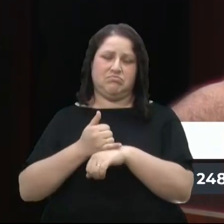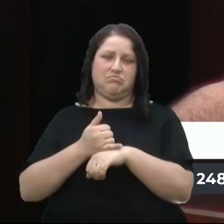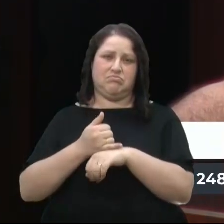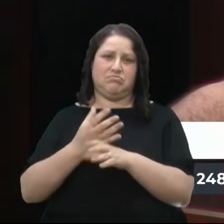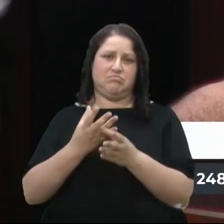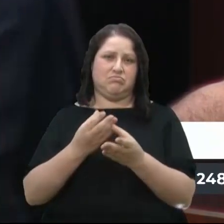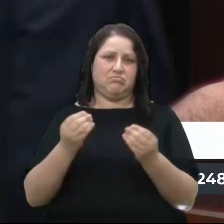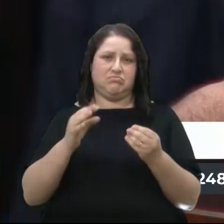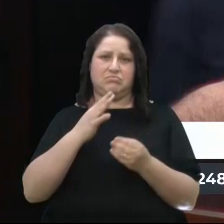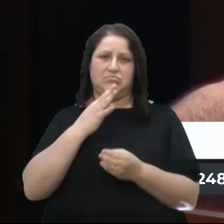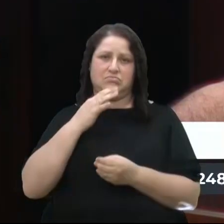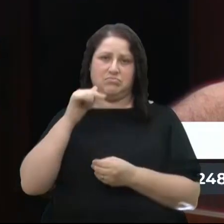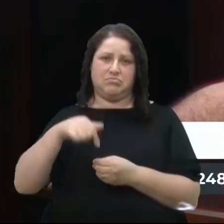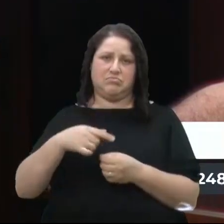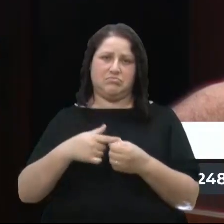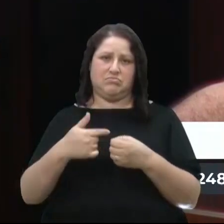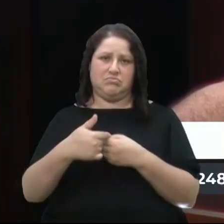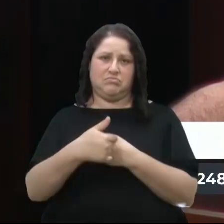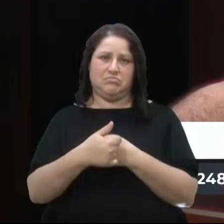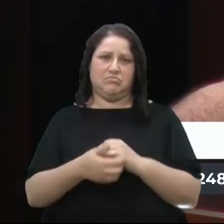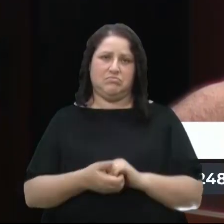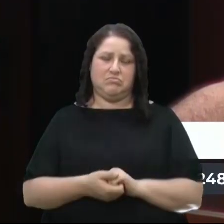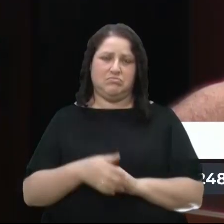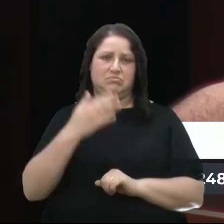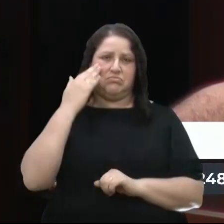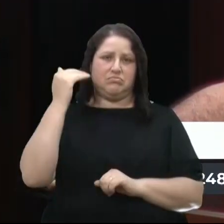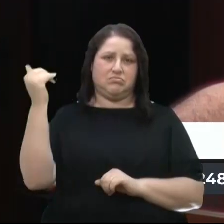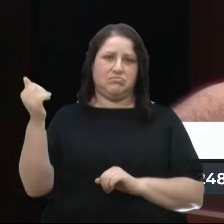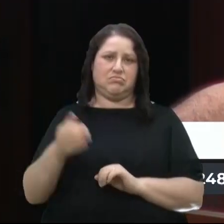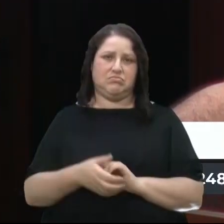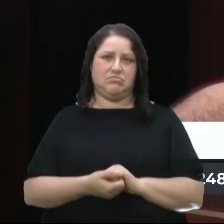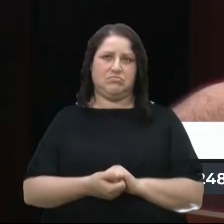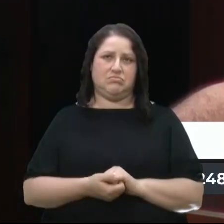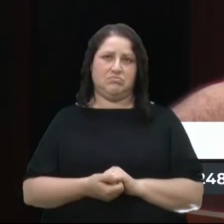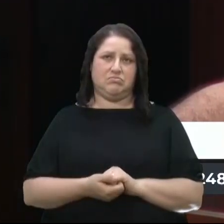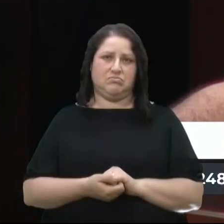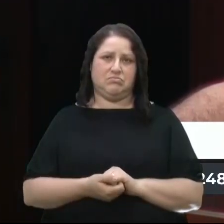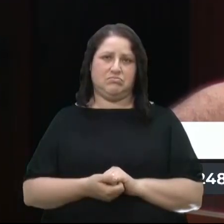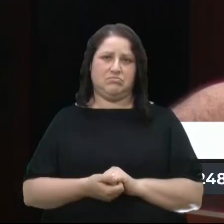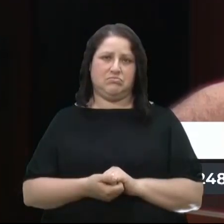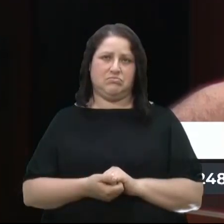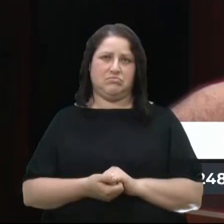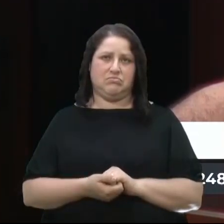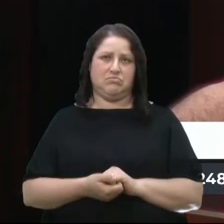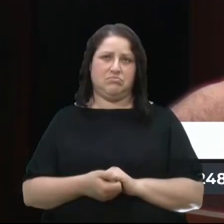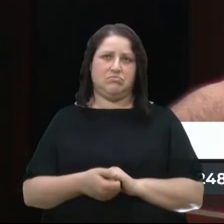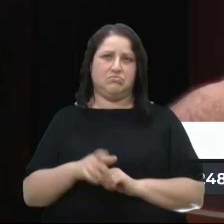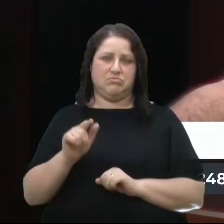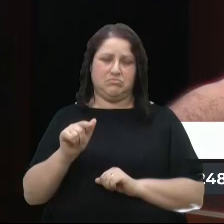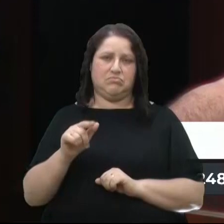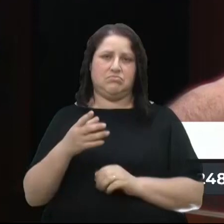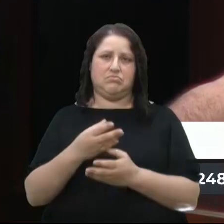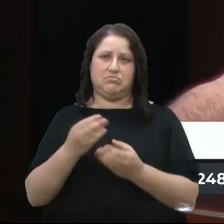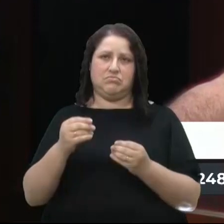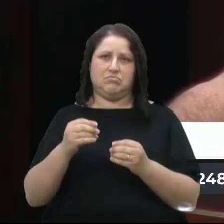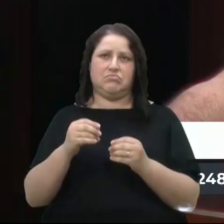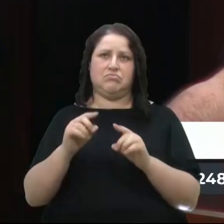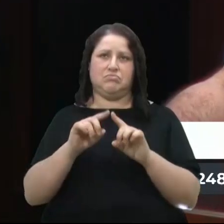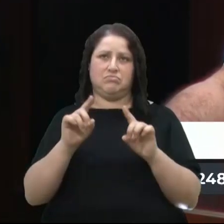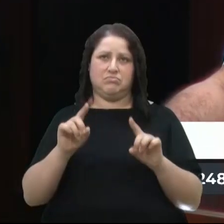conhecida na cidade, muito famosa, e que têm sido desligados